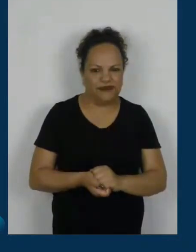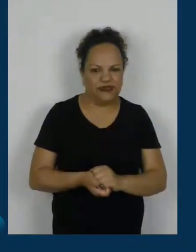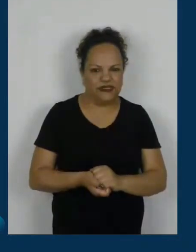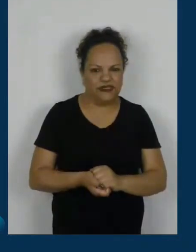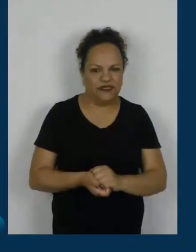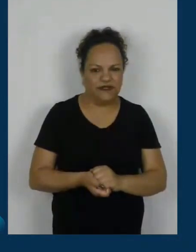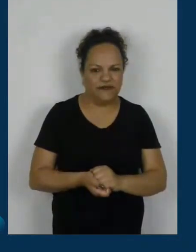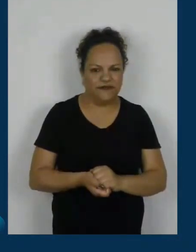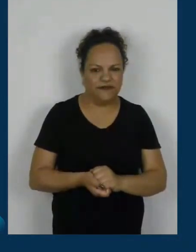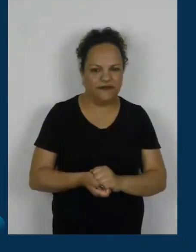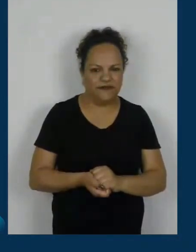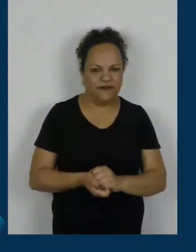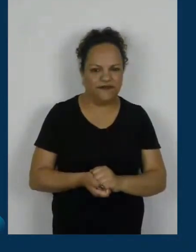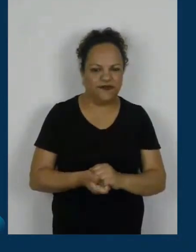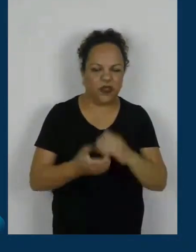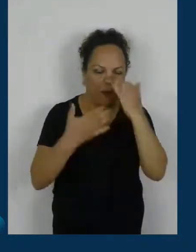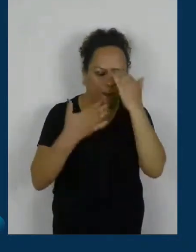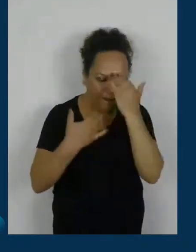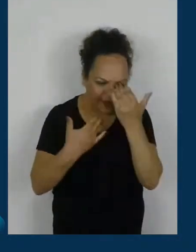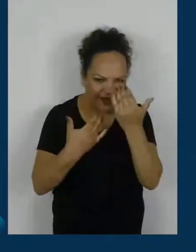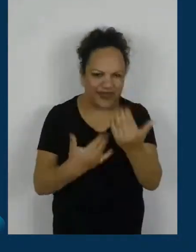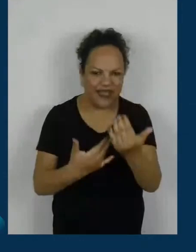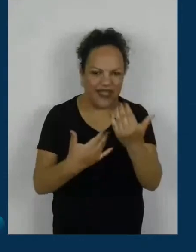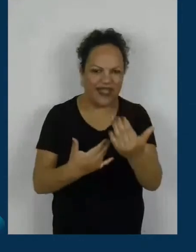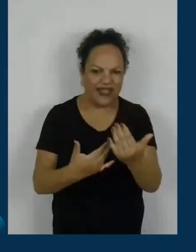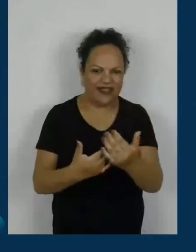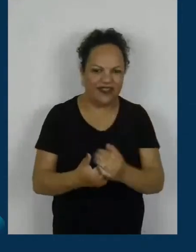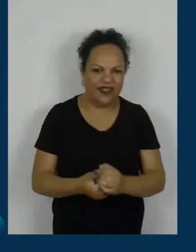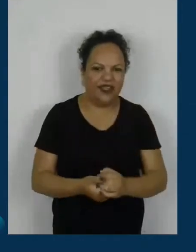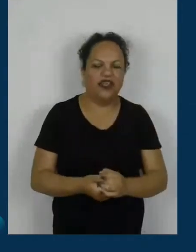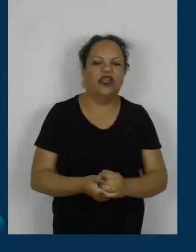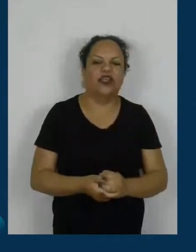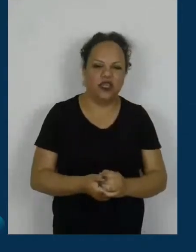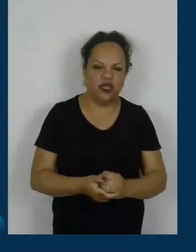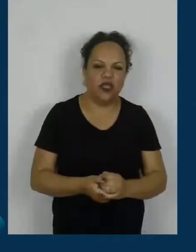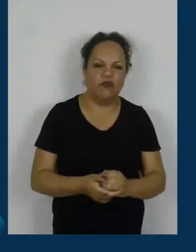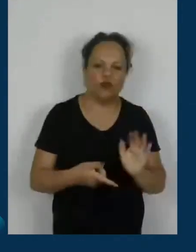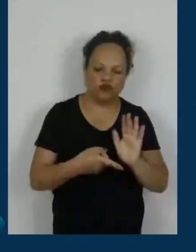Obrigada, pessoal, e prestigiem o empreendedorismo, porque é ele que movimenta também o Brasil. Parabéns Tchau! Obrigado.